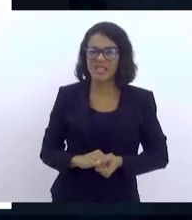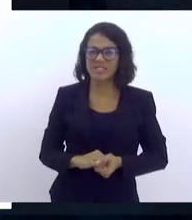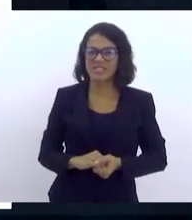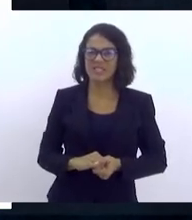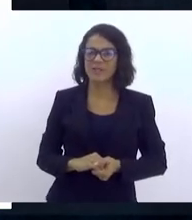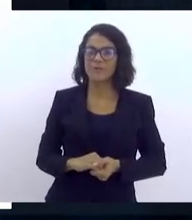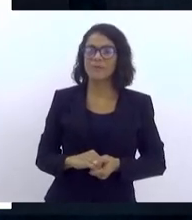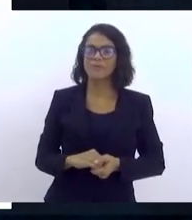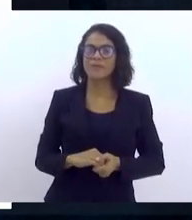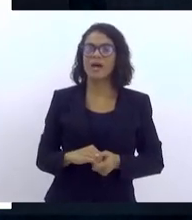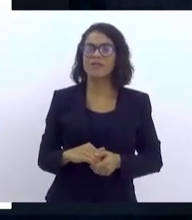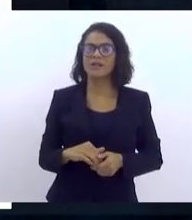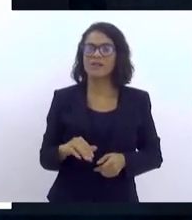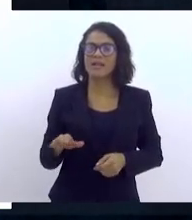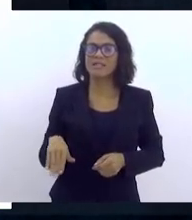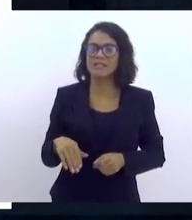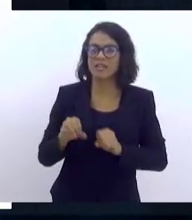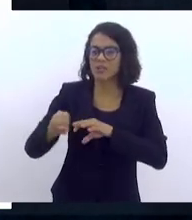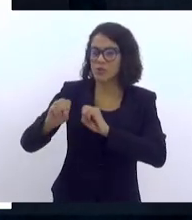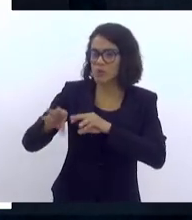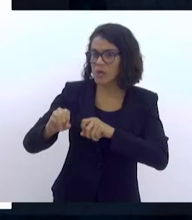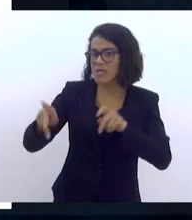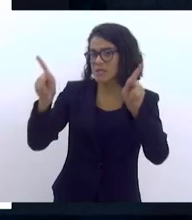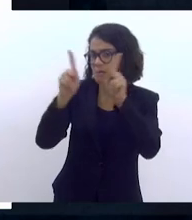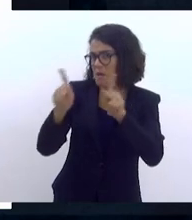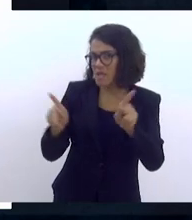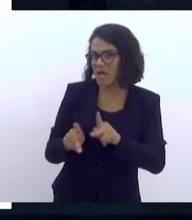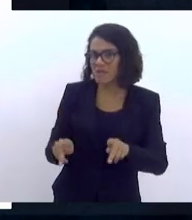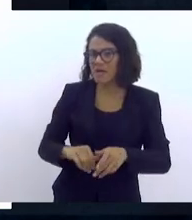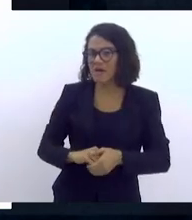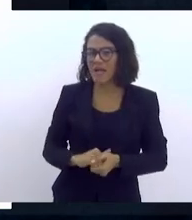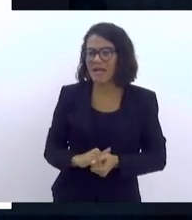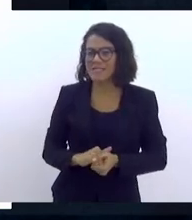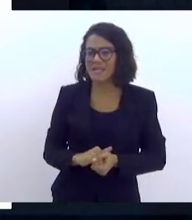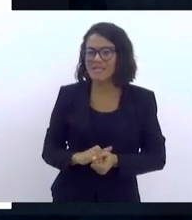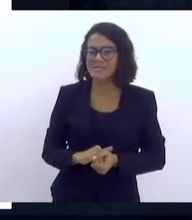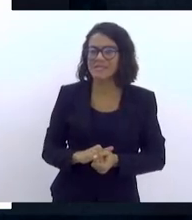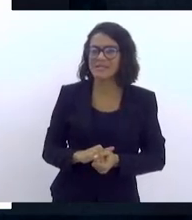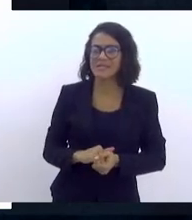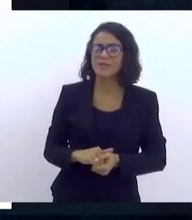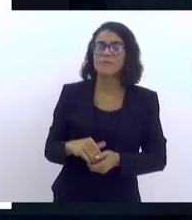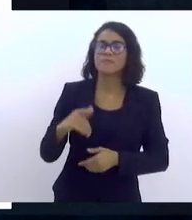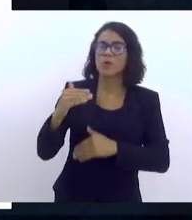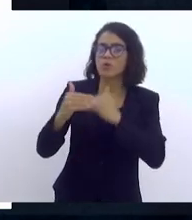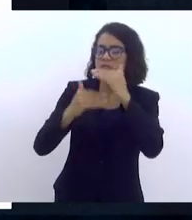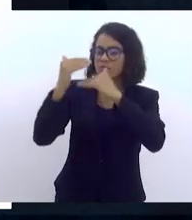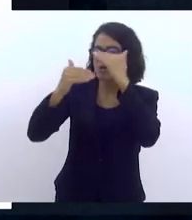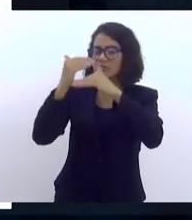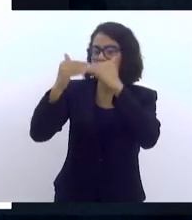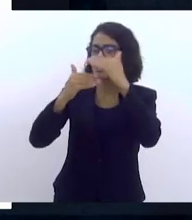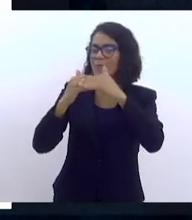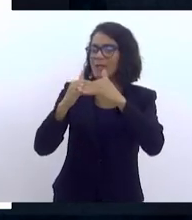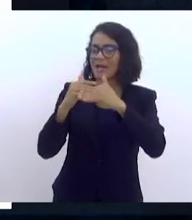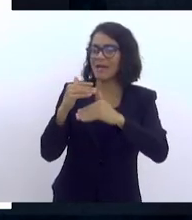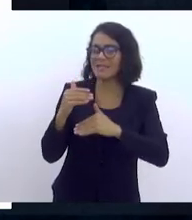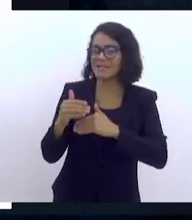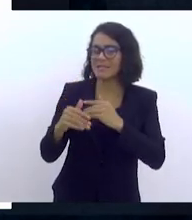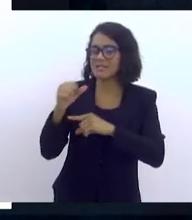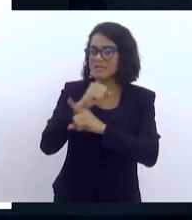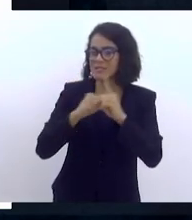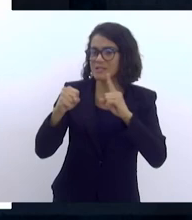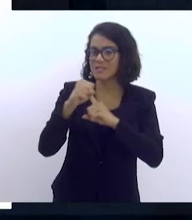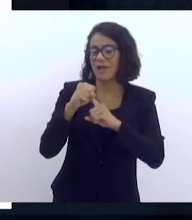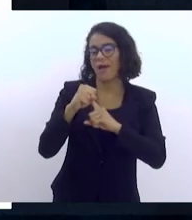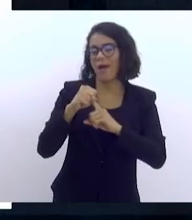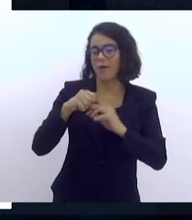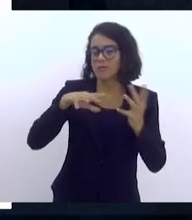econômico, social sustentável, respeito aos direitos humanos, igualdades entre homens e